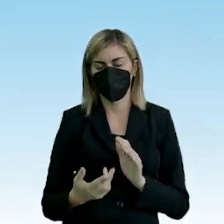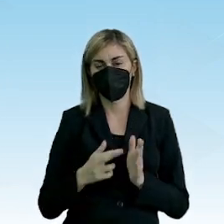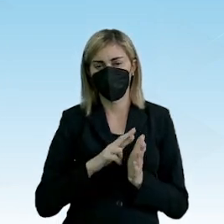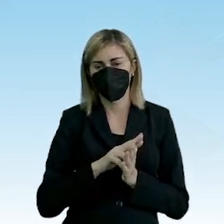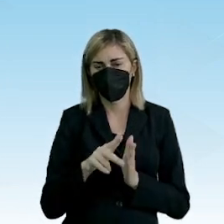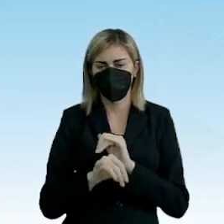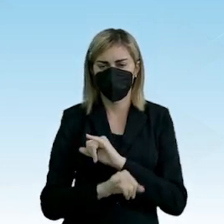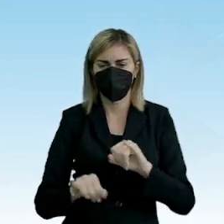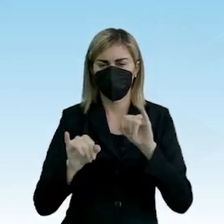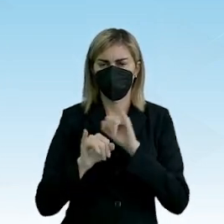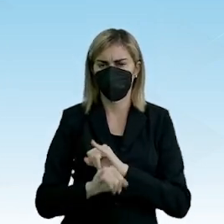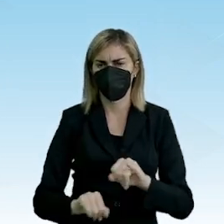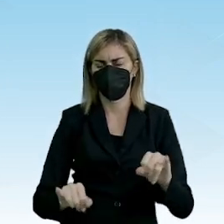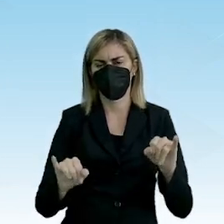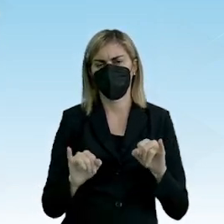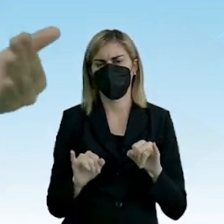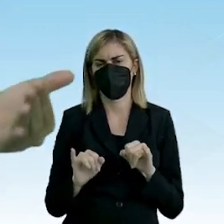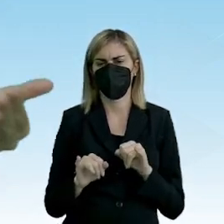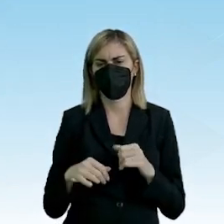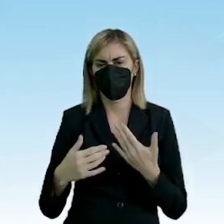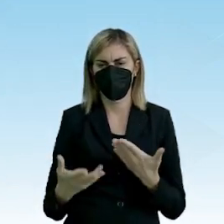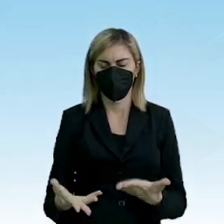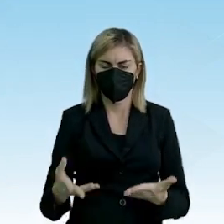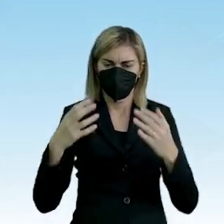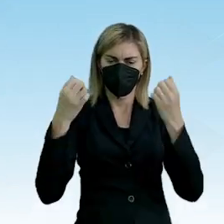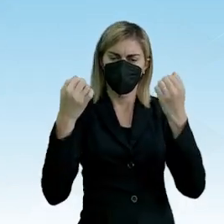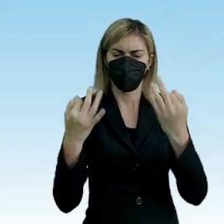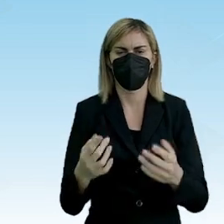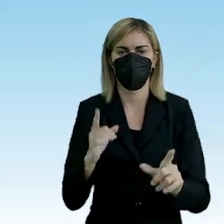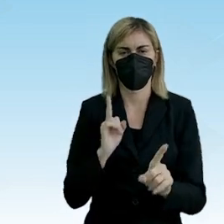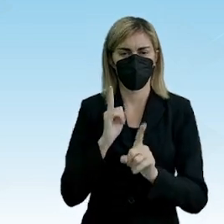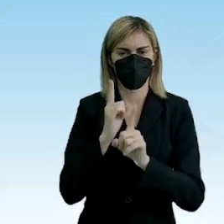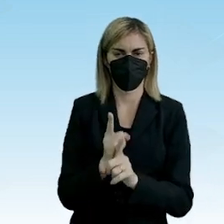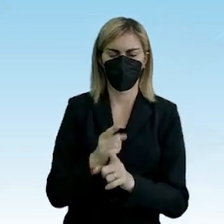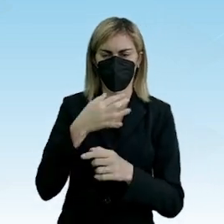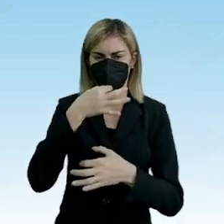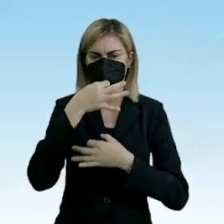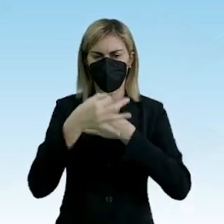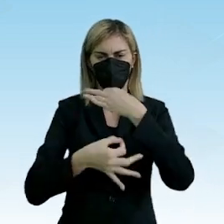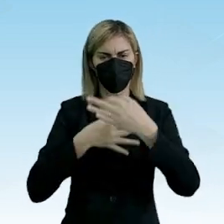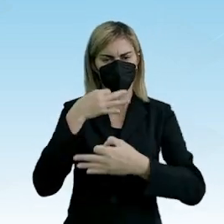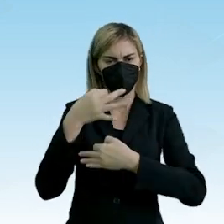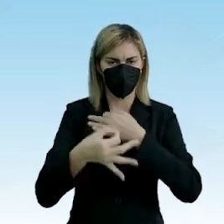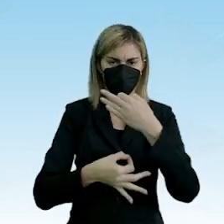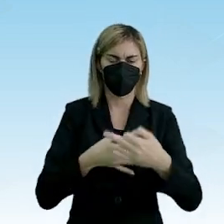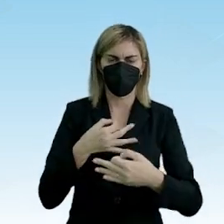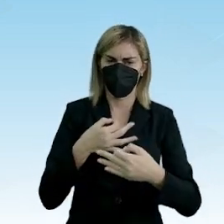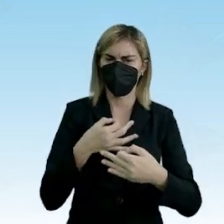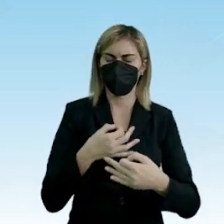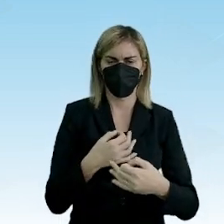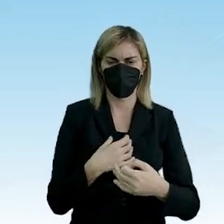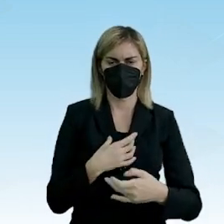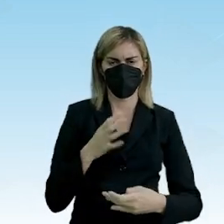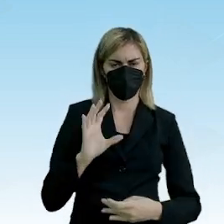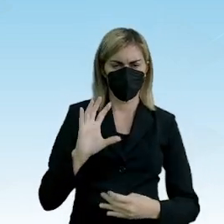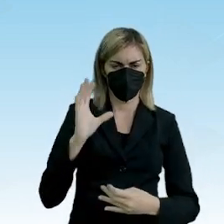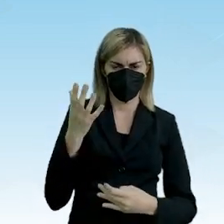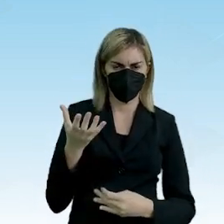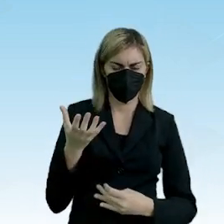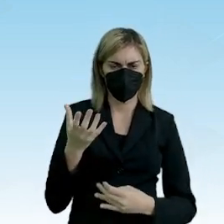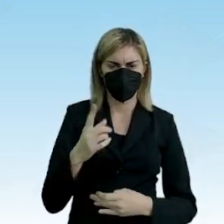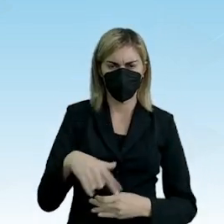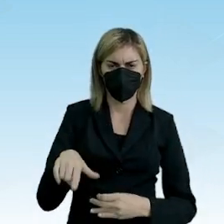notícia, nós podemos encontrar, justamente, o quê? Uma opinião, mas, em geral, a notícia, temos o fato.